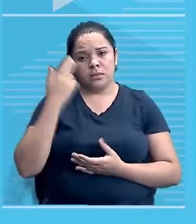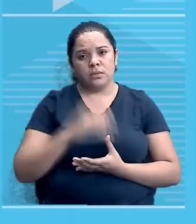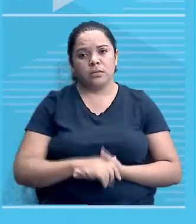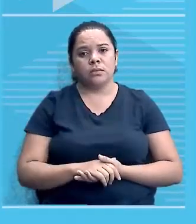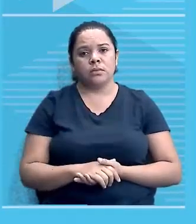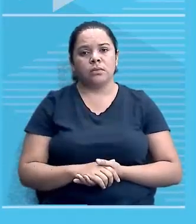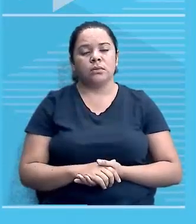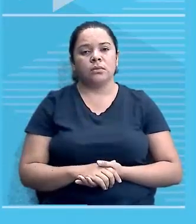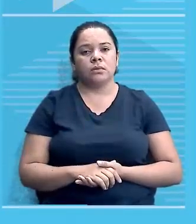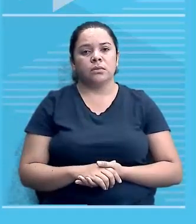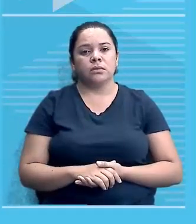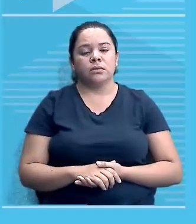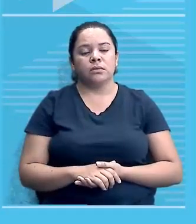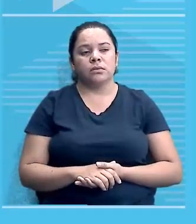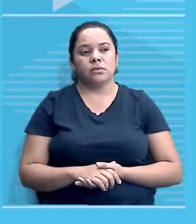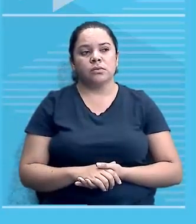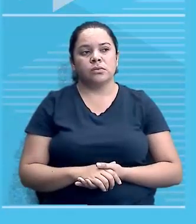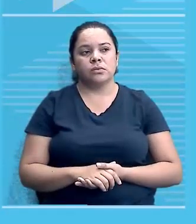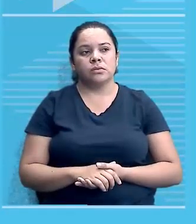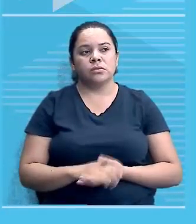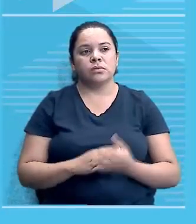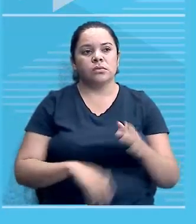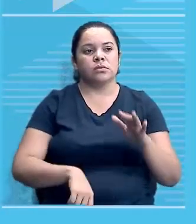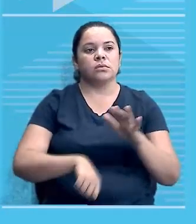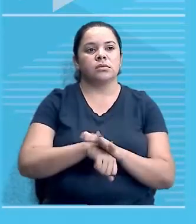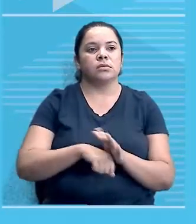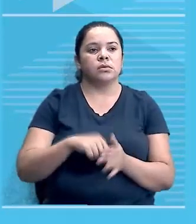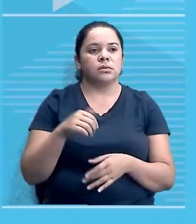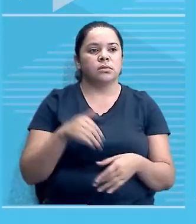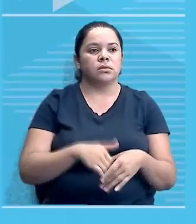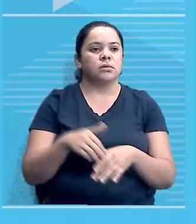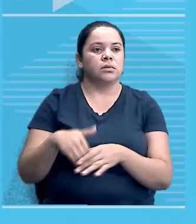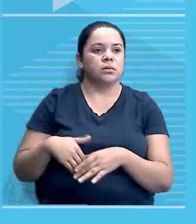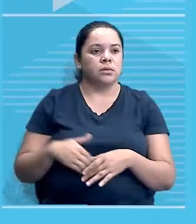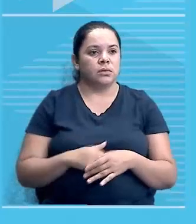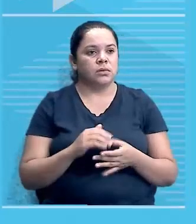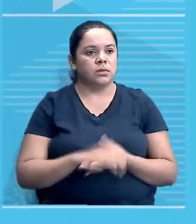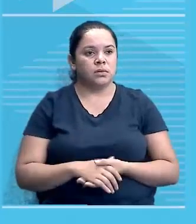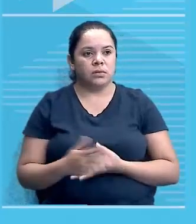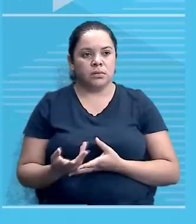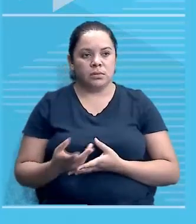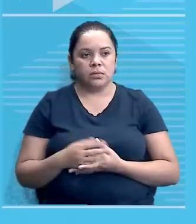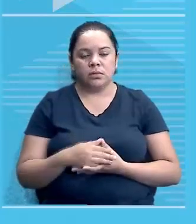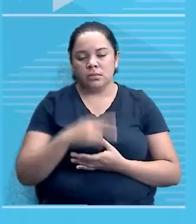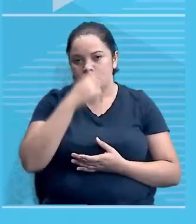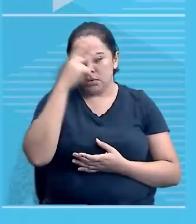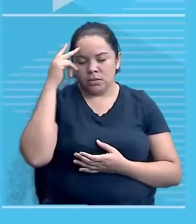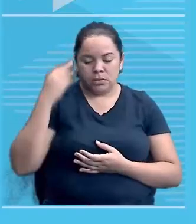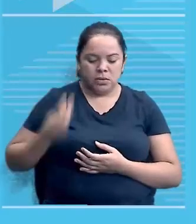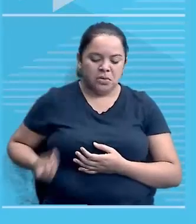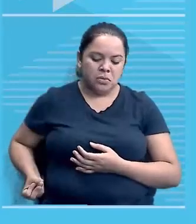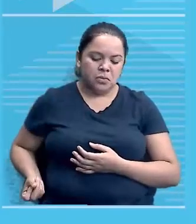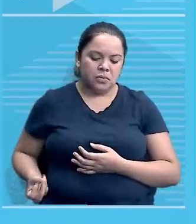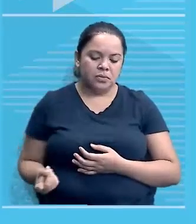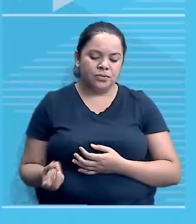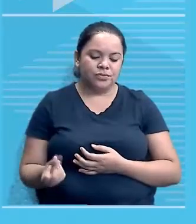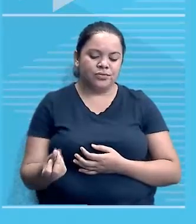Aí você está vendo. O cara se perpetua no poder, utilizando da força,